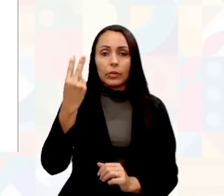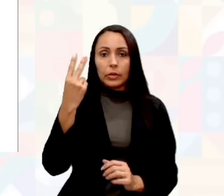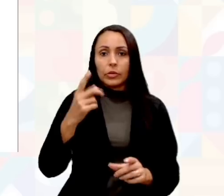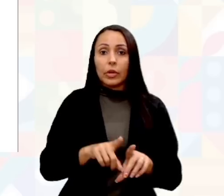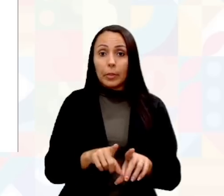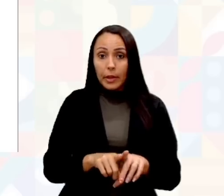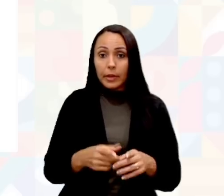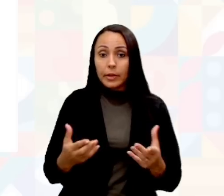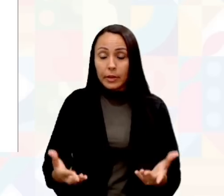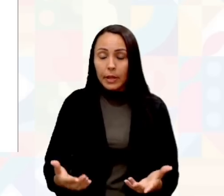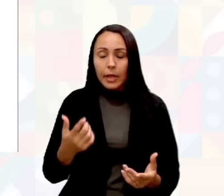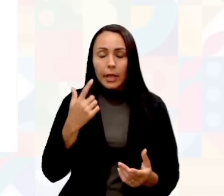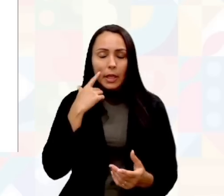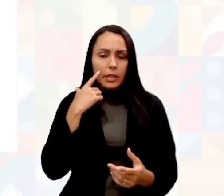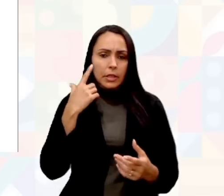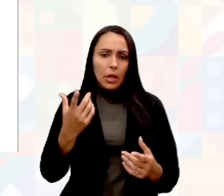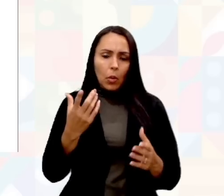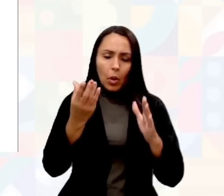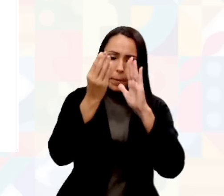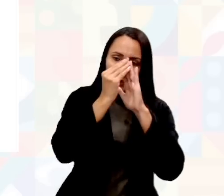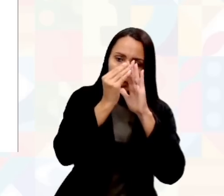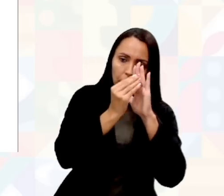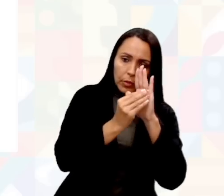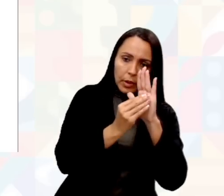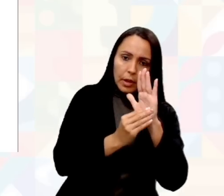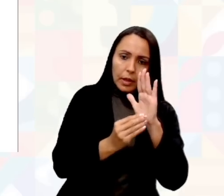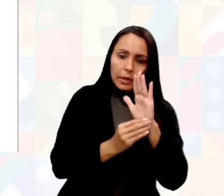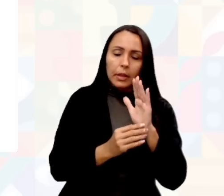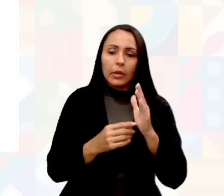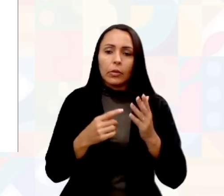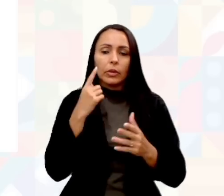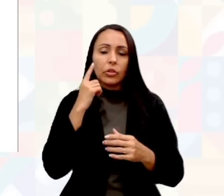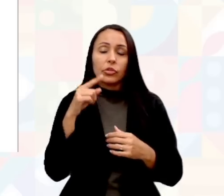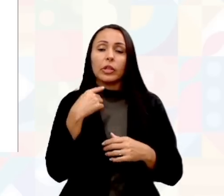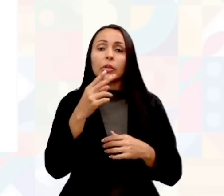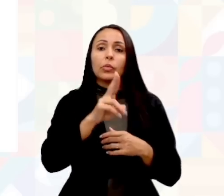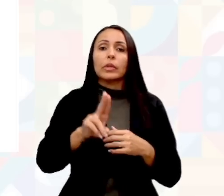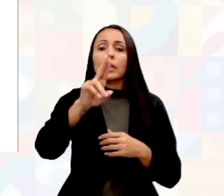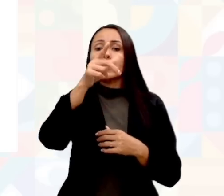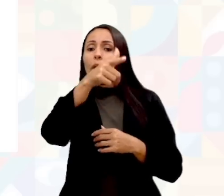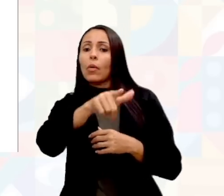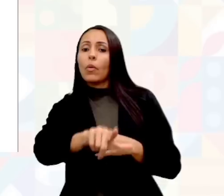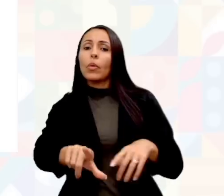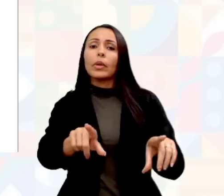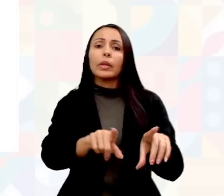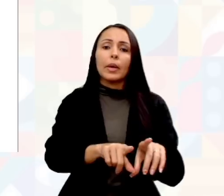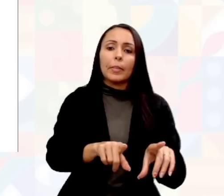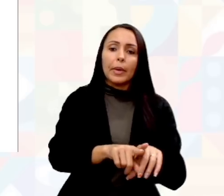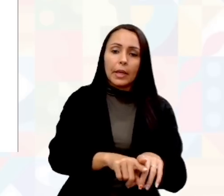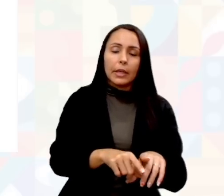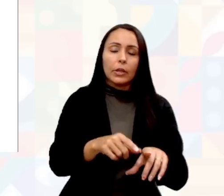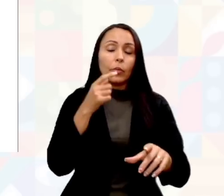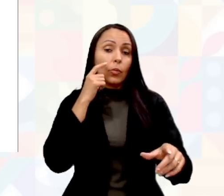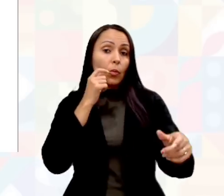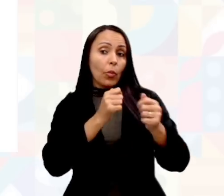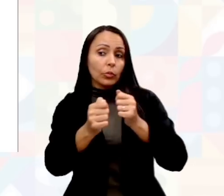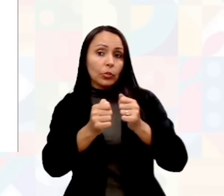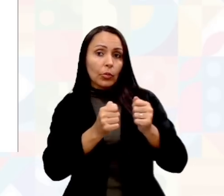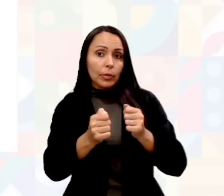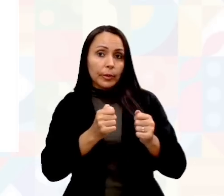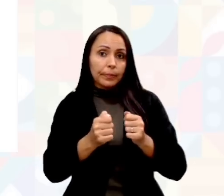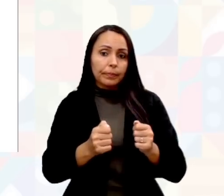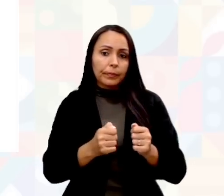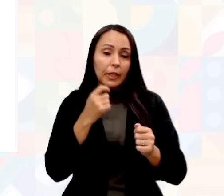aprimoradas, aperfeiçoadas, quando a gente utiliza outras formas também de monitoramento e controle. Então, nessa